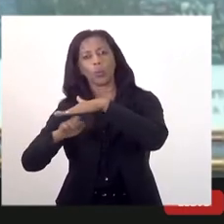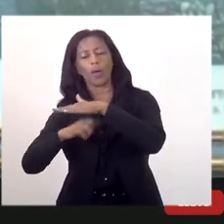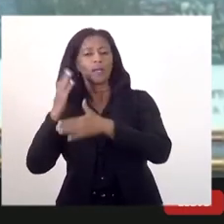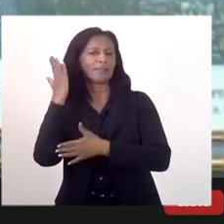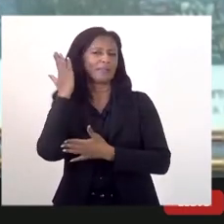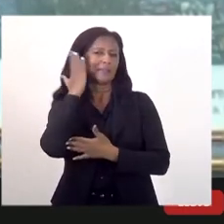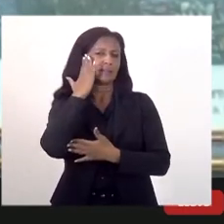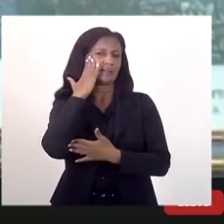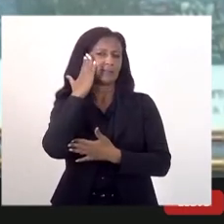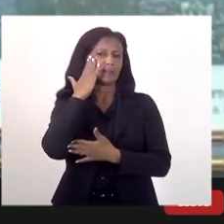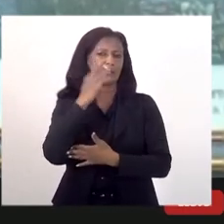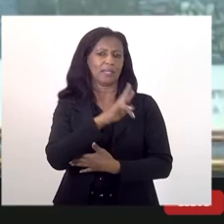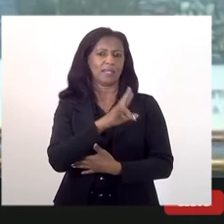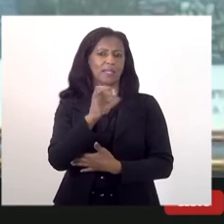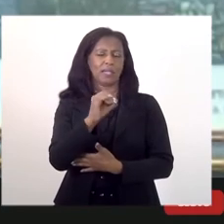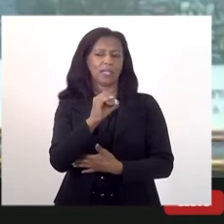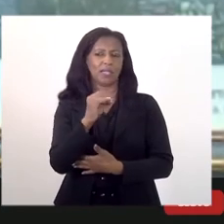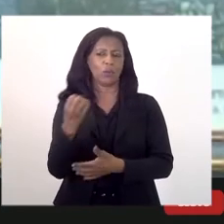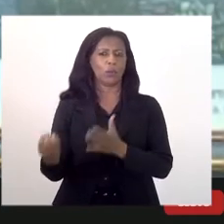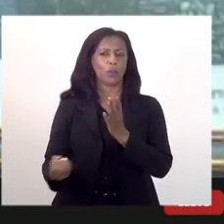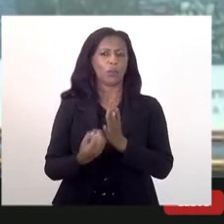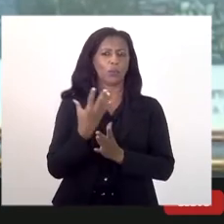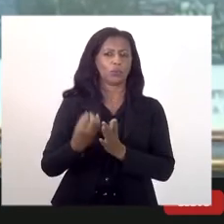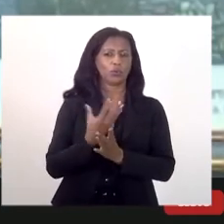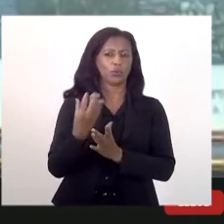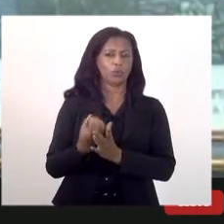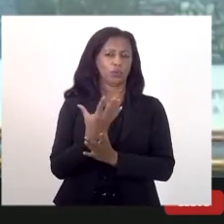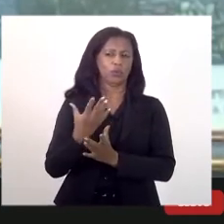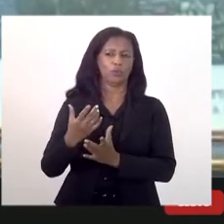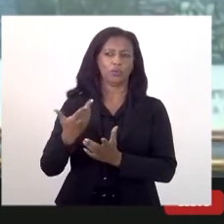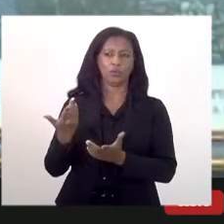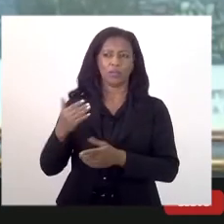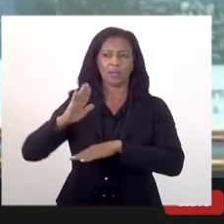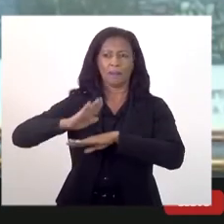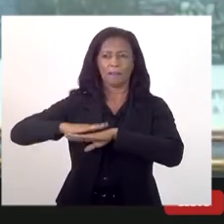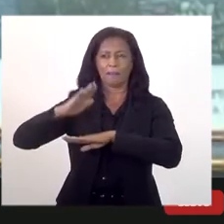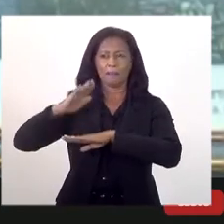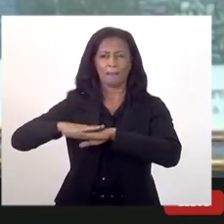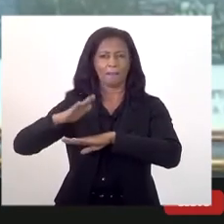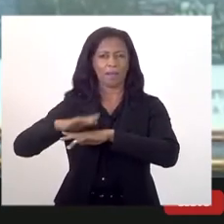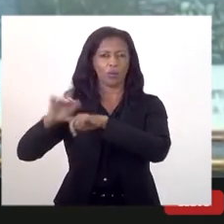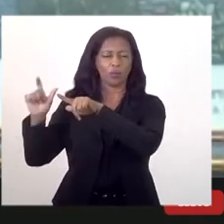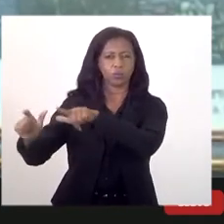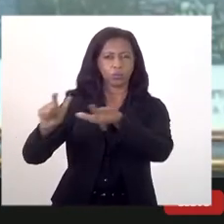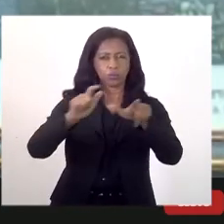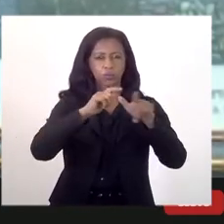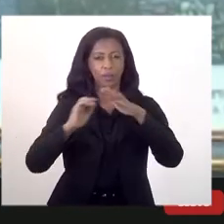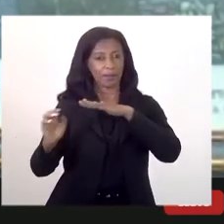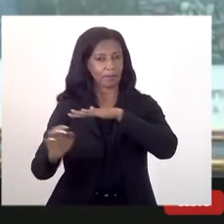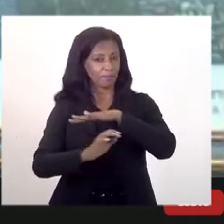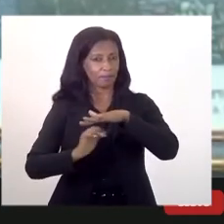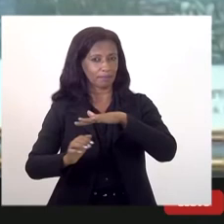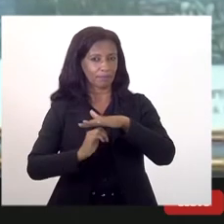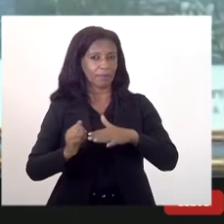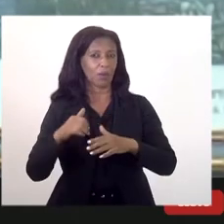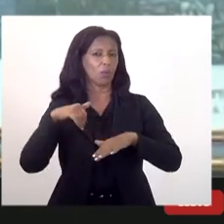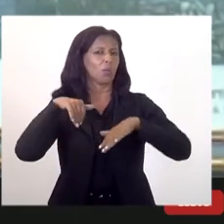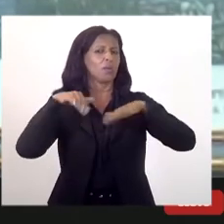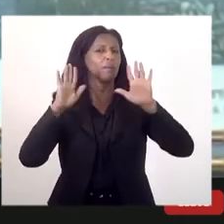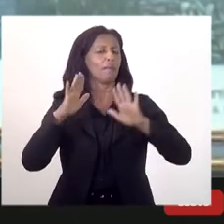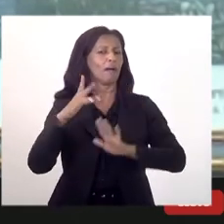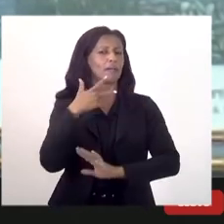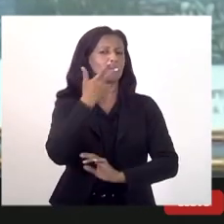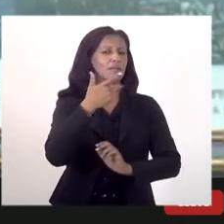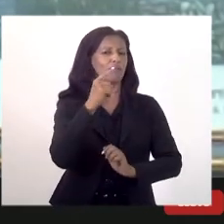um movimento chamado Rio Produtivo, que congrega várias entidades empresariais e o que mais se comenta e essa